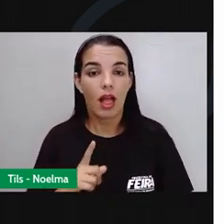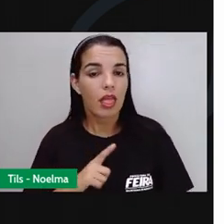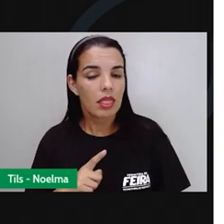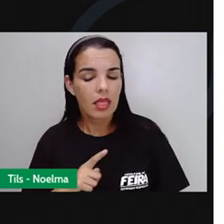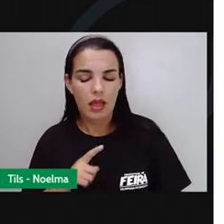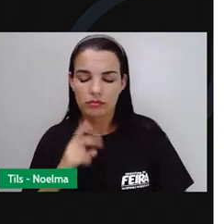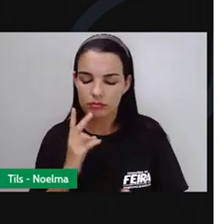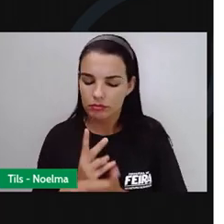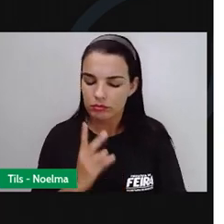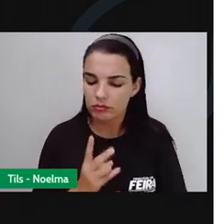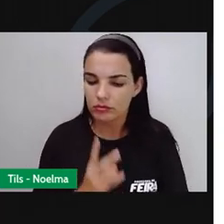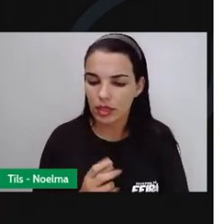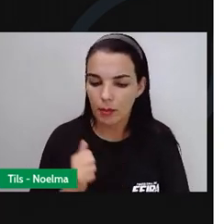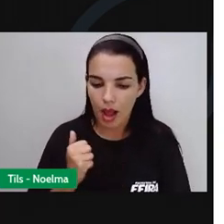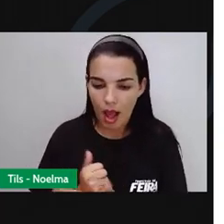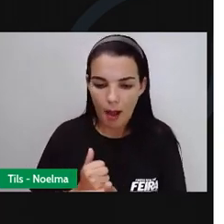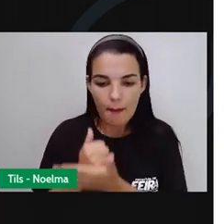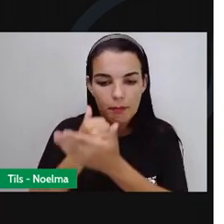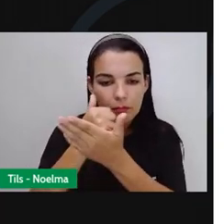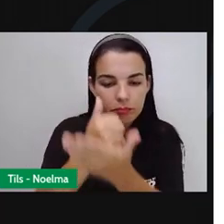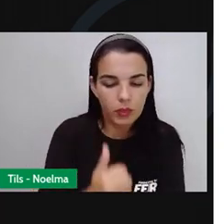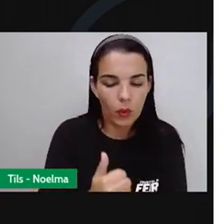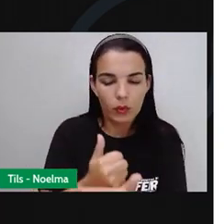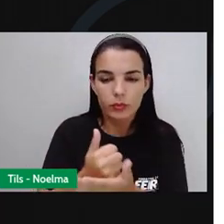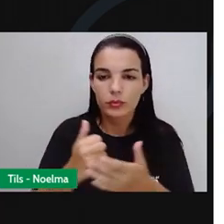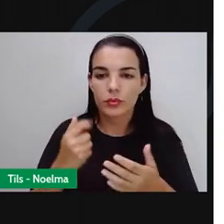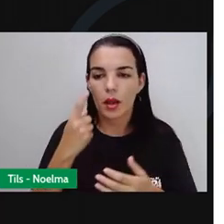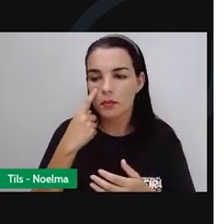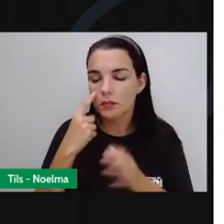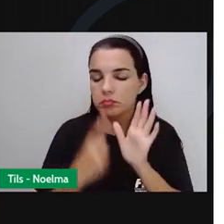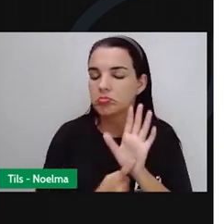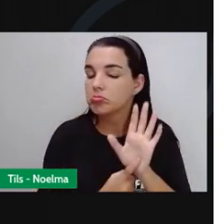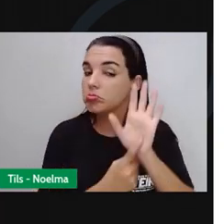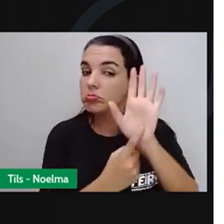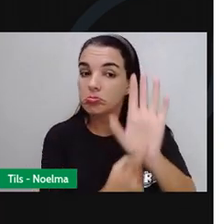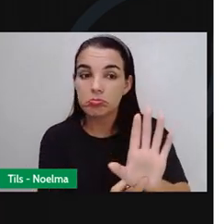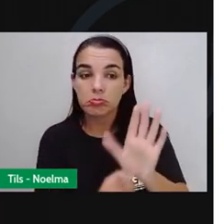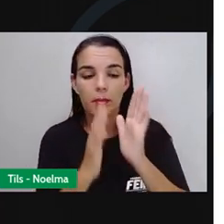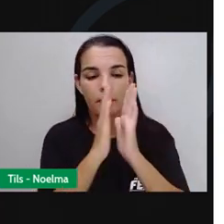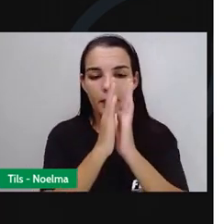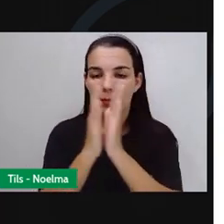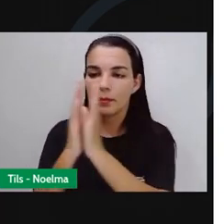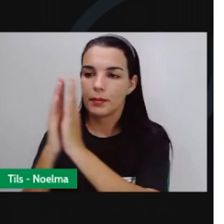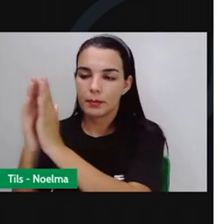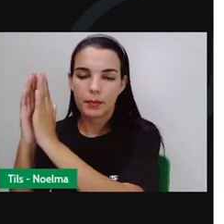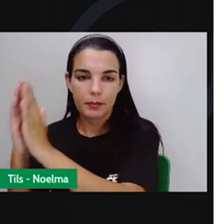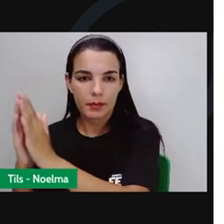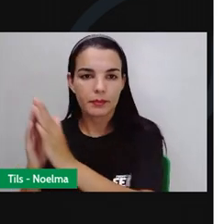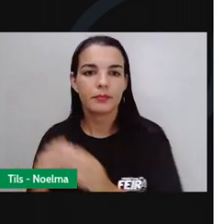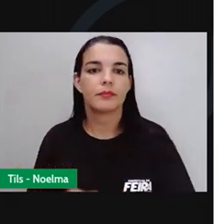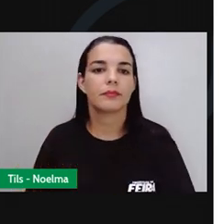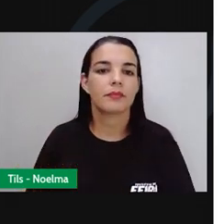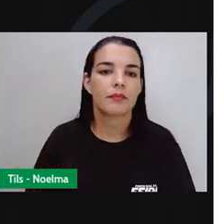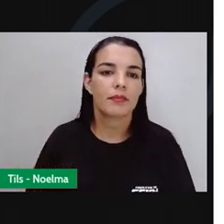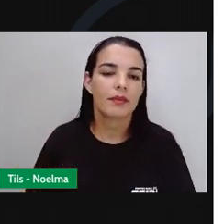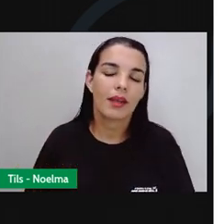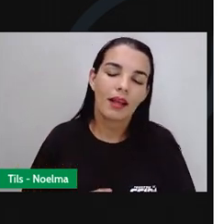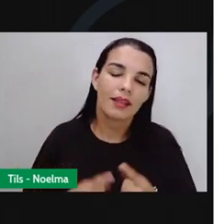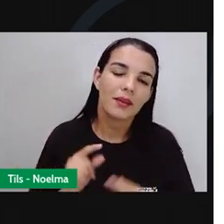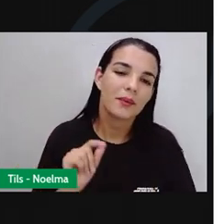dos grandes Cordelistas nas plateias, das bibliotecas e das livrarias. Que eu ria da vida